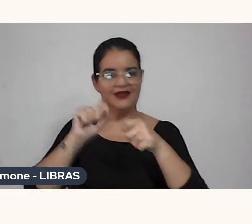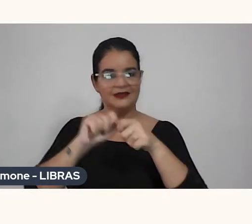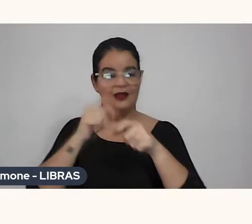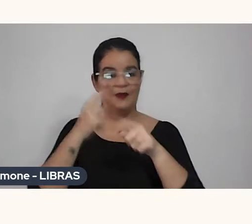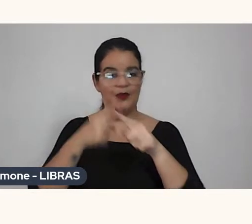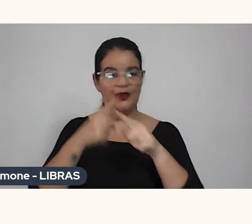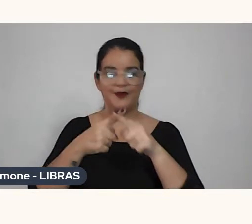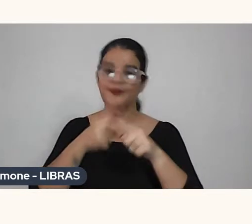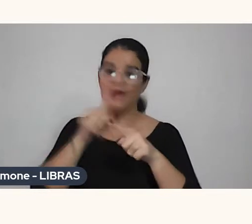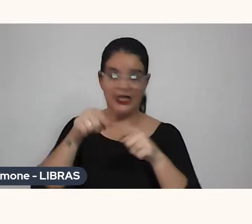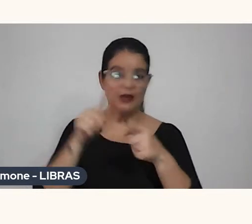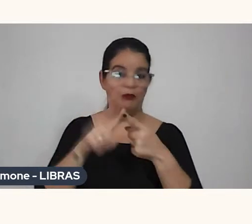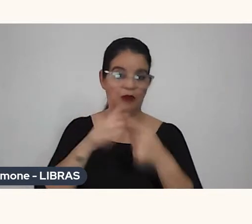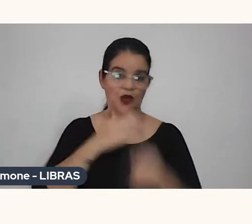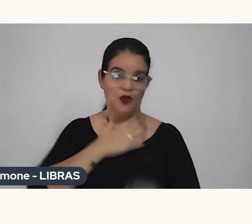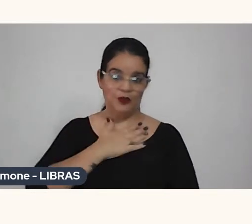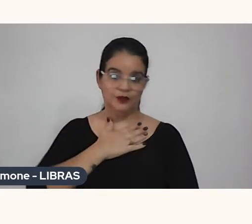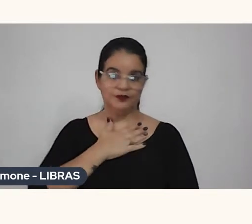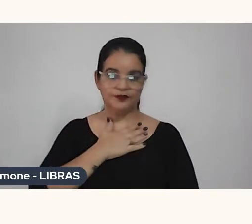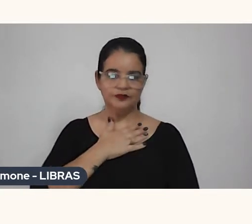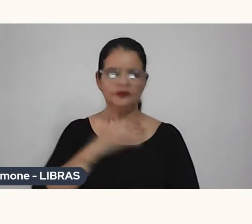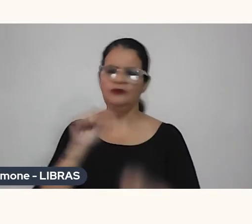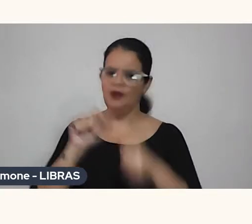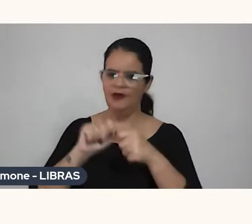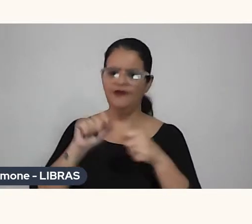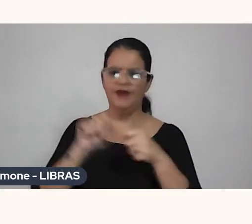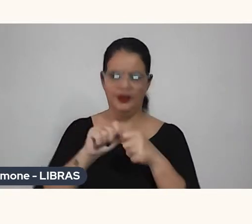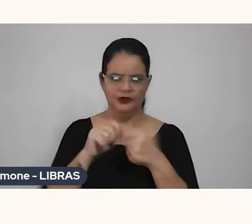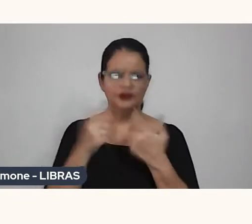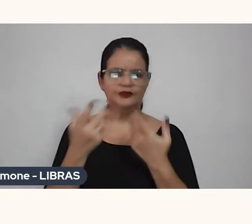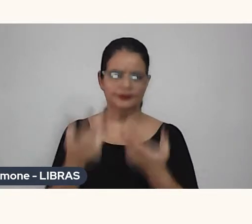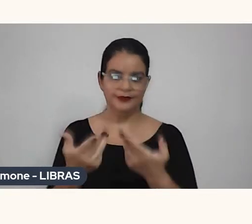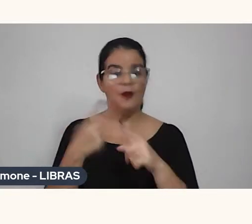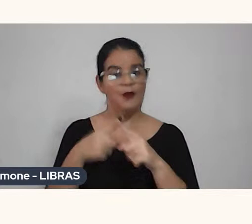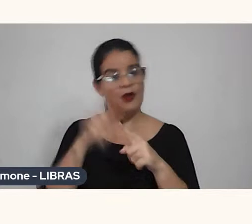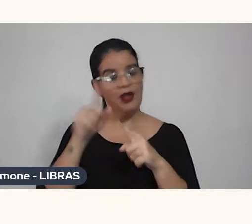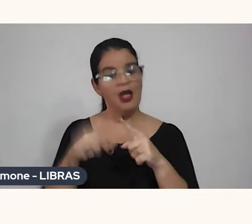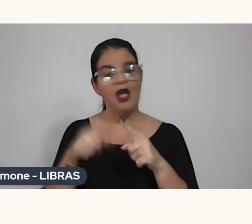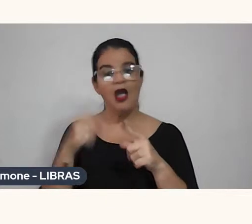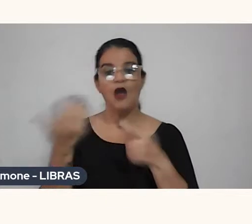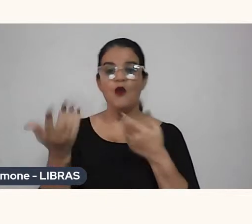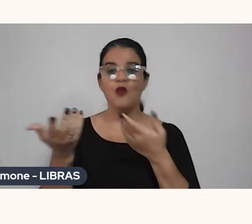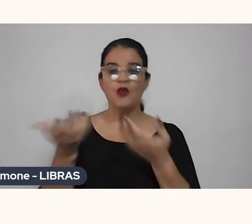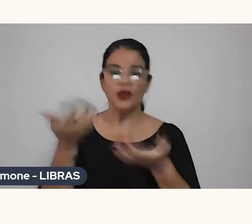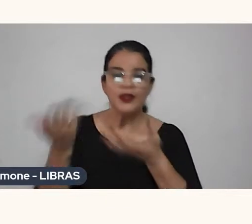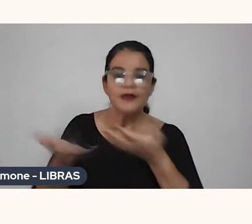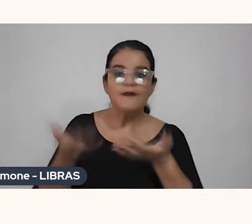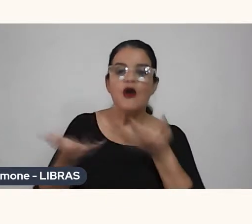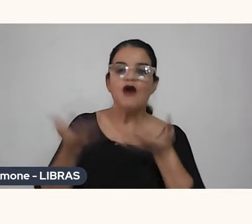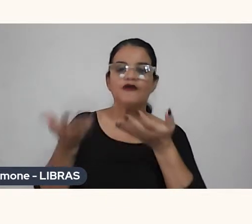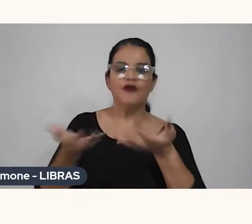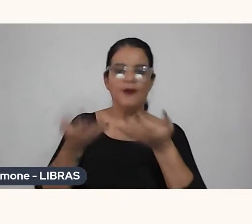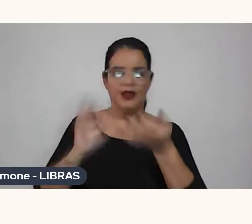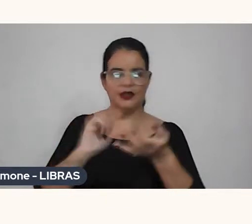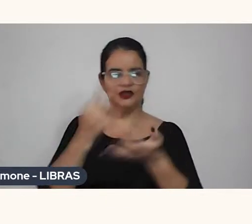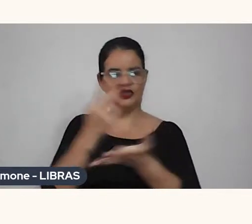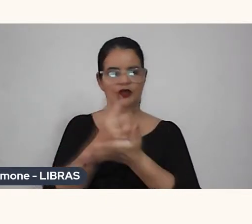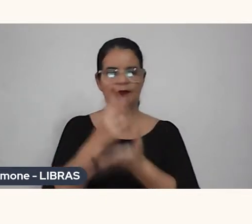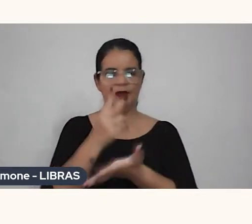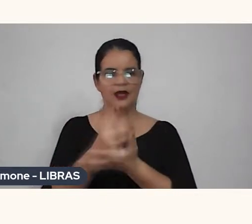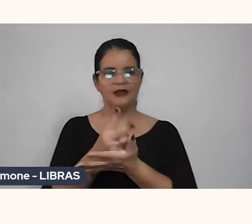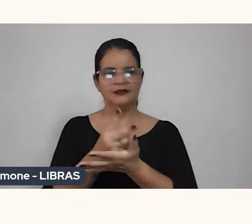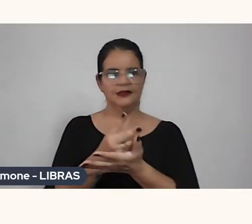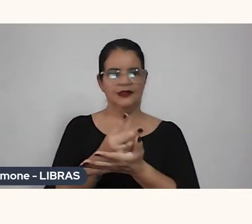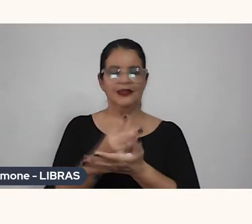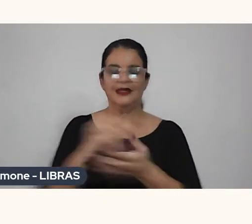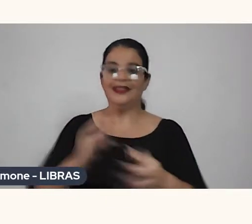e gostar, né, do que está fazendo, né, porque isso é o que movimenta a gente para seguir, e para seguir com o tesão de